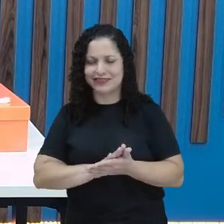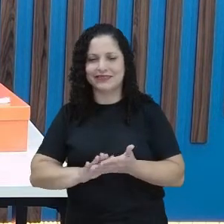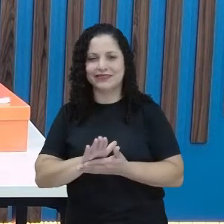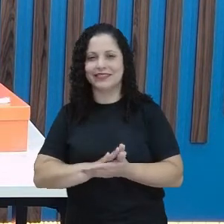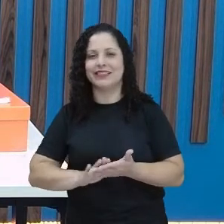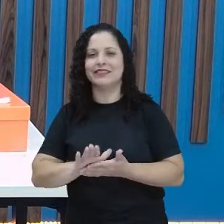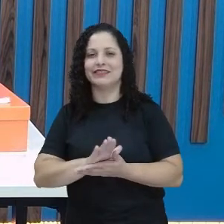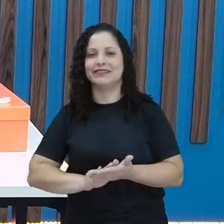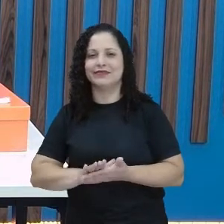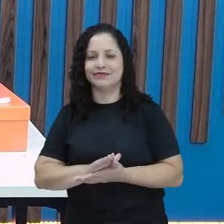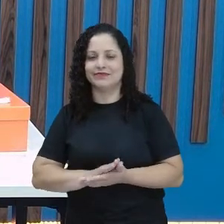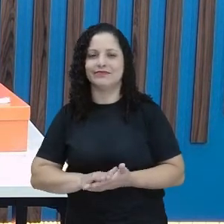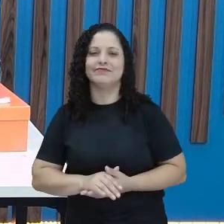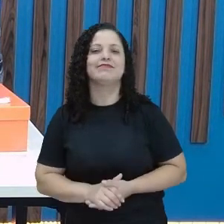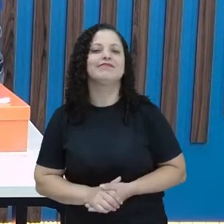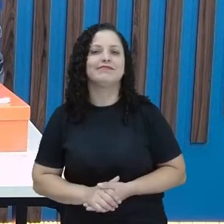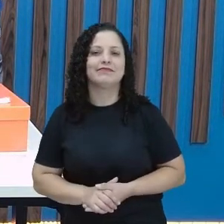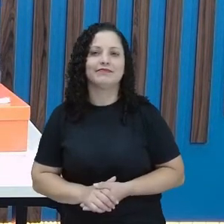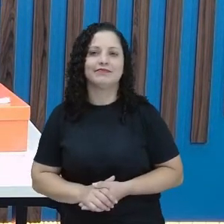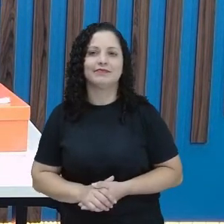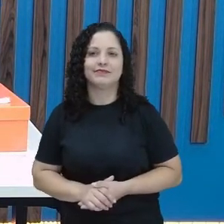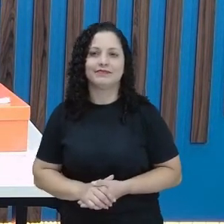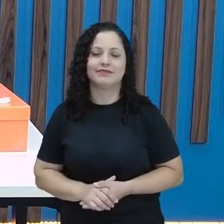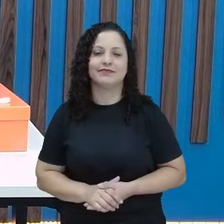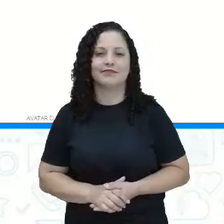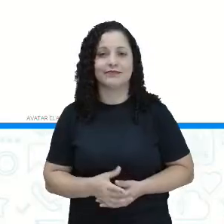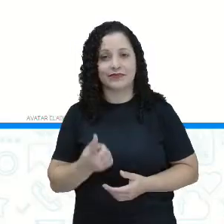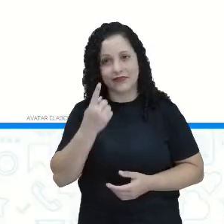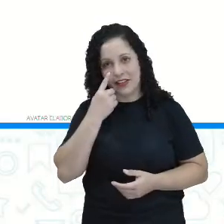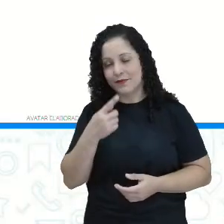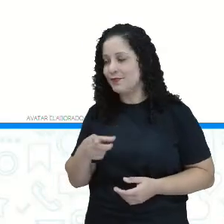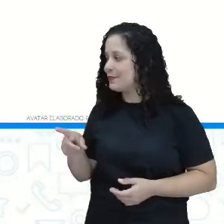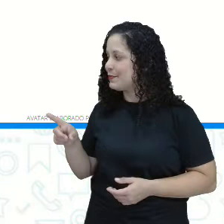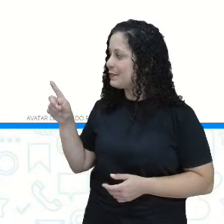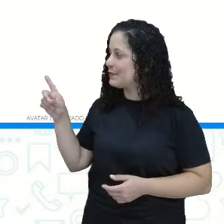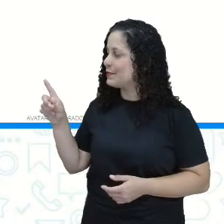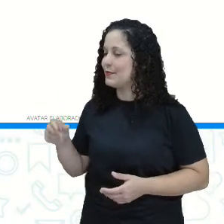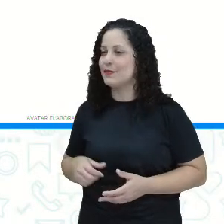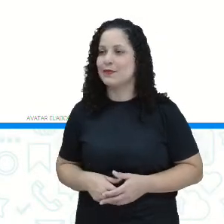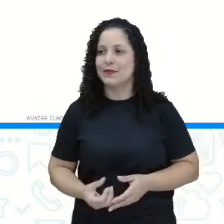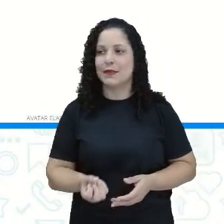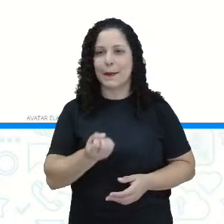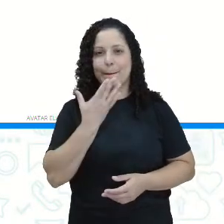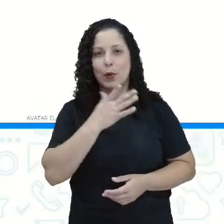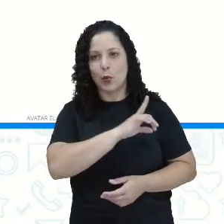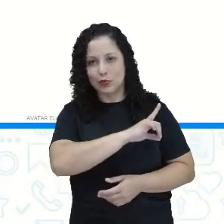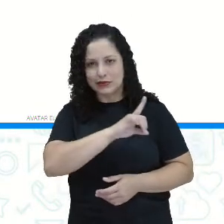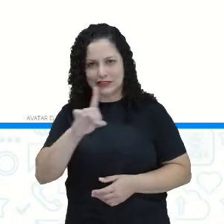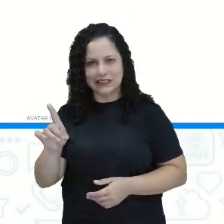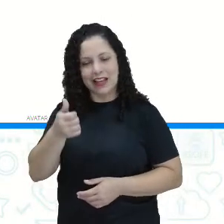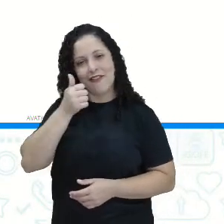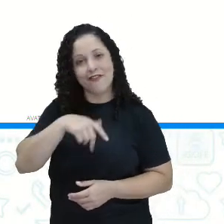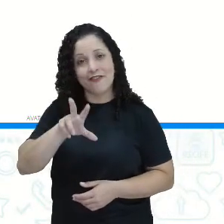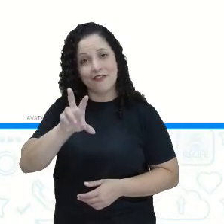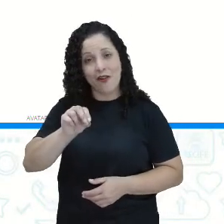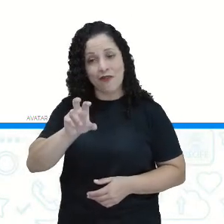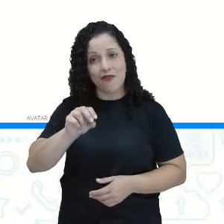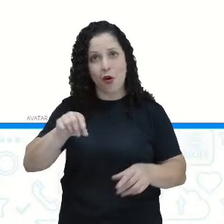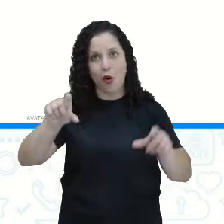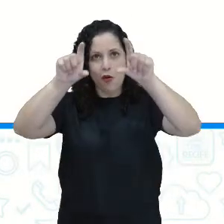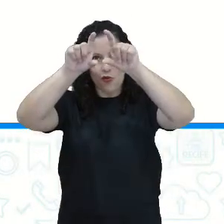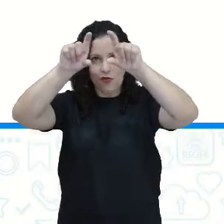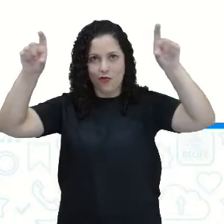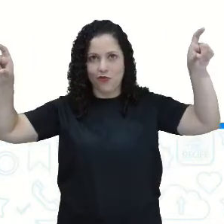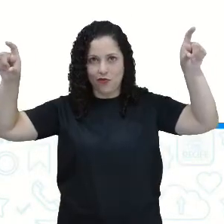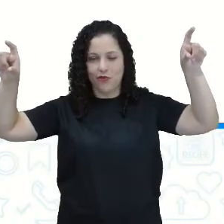seu bilhete ao senhor grilo. Olha só, eu tenho aí, Bom dia, vovó, tá? A saudação, já